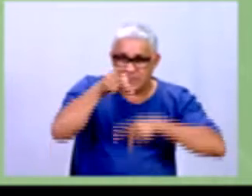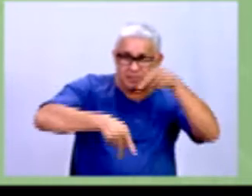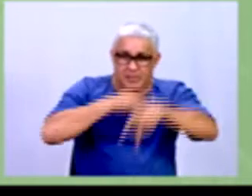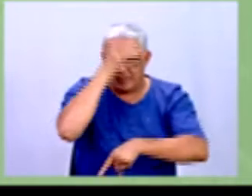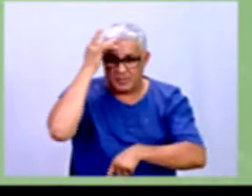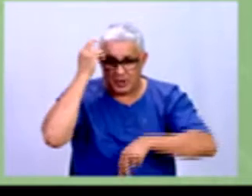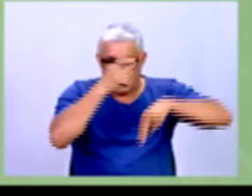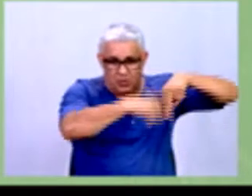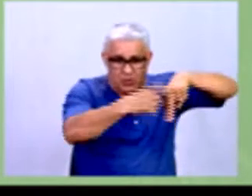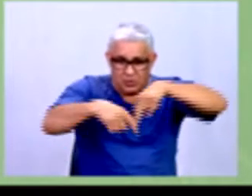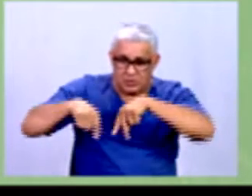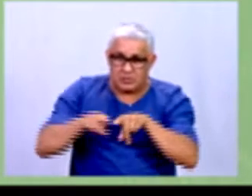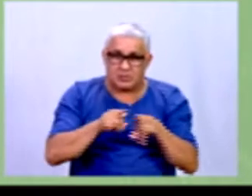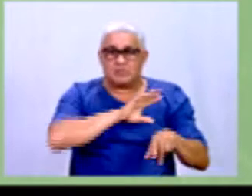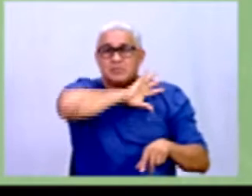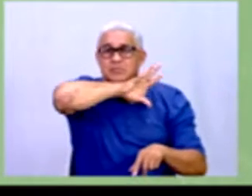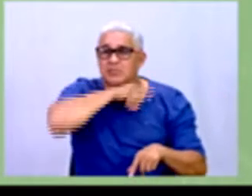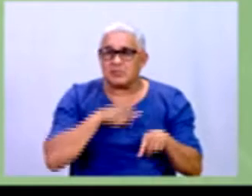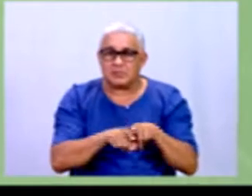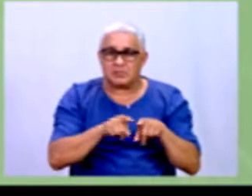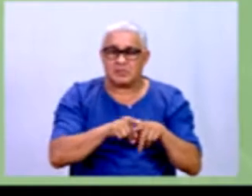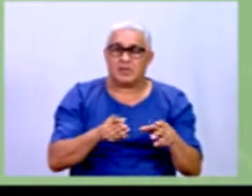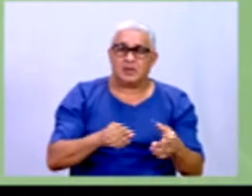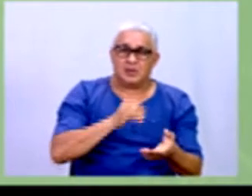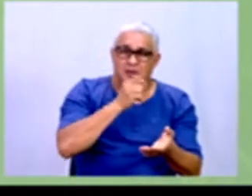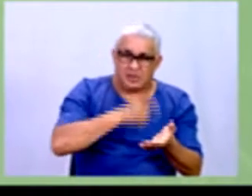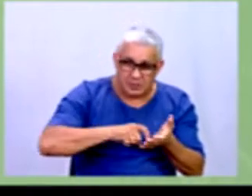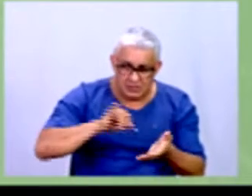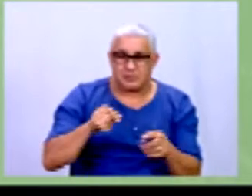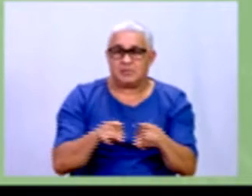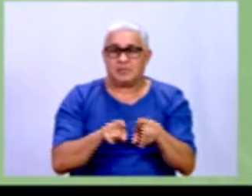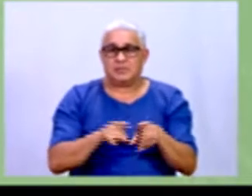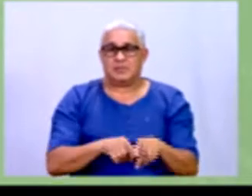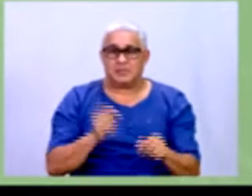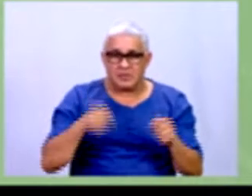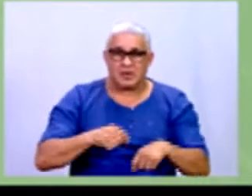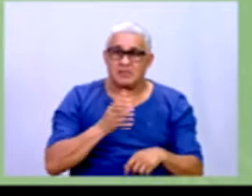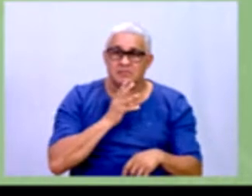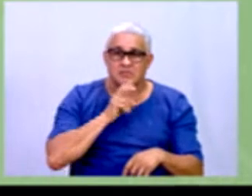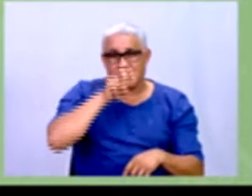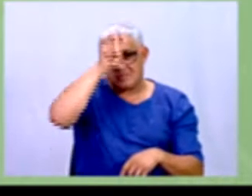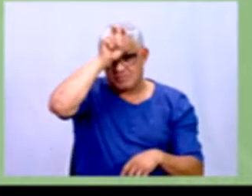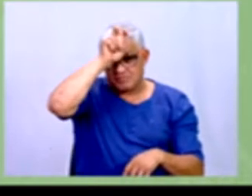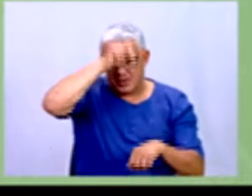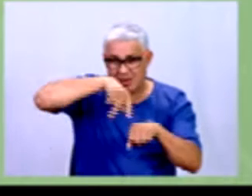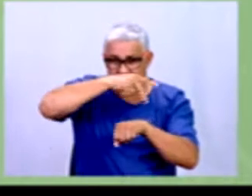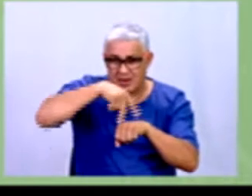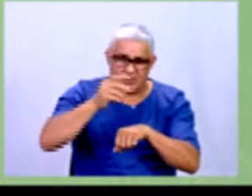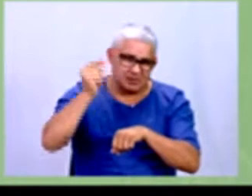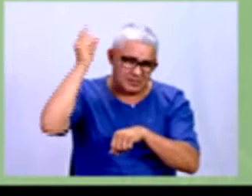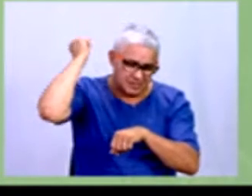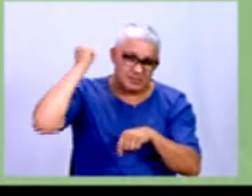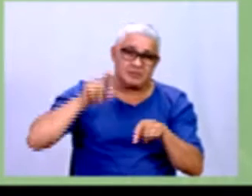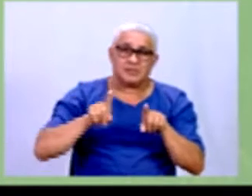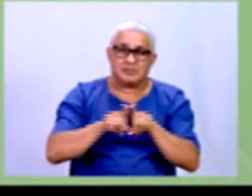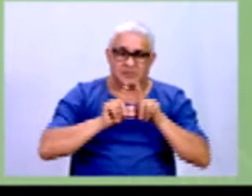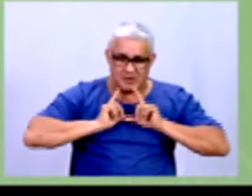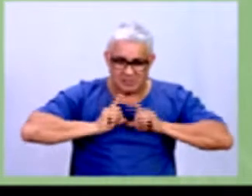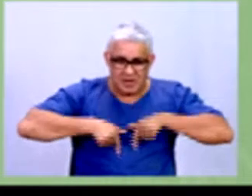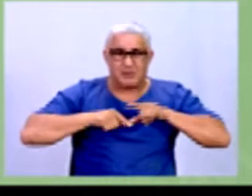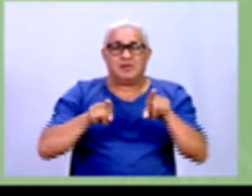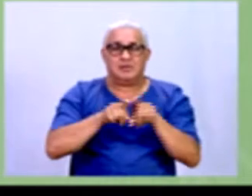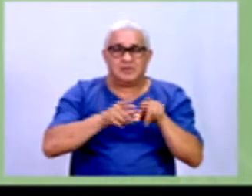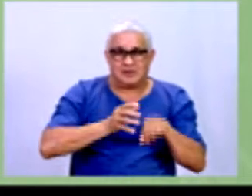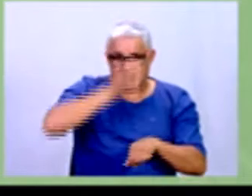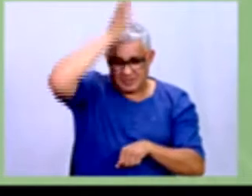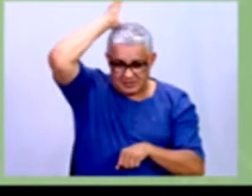animais, impostos, entre outros, fosse reconhecida pelos egípcios, hebreus, romanos e